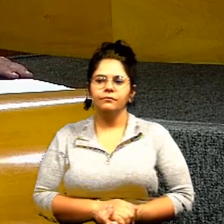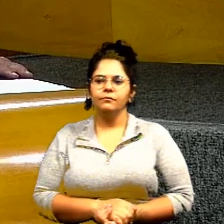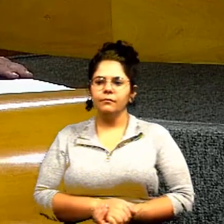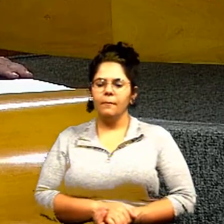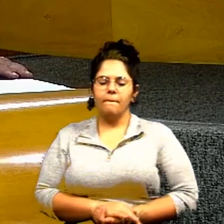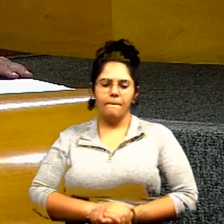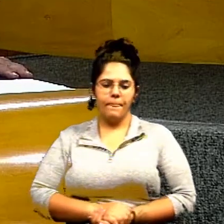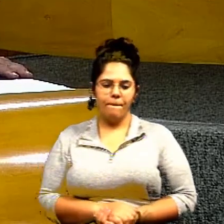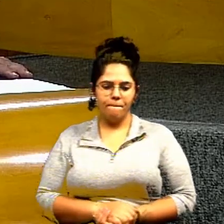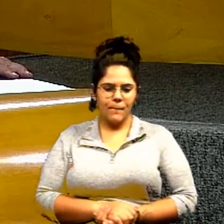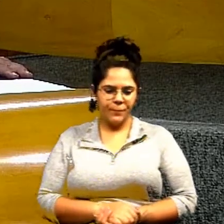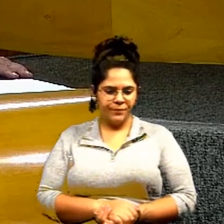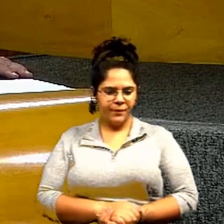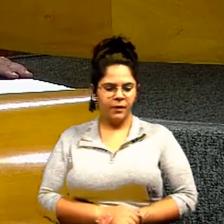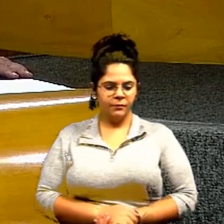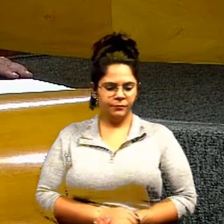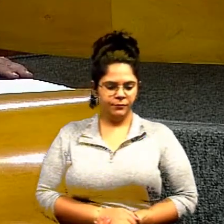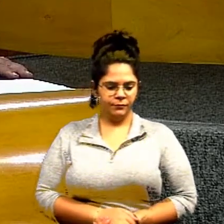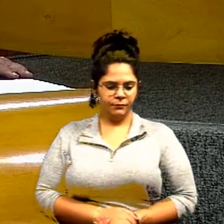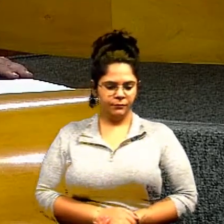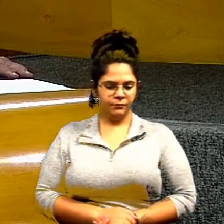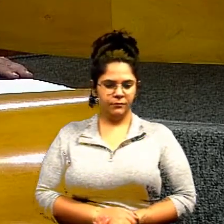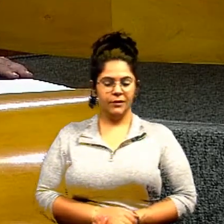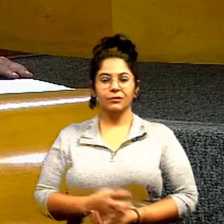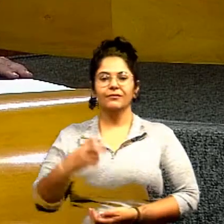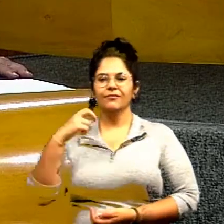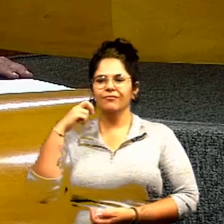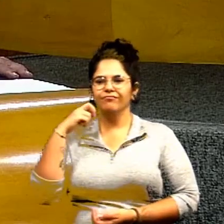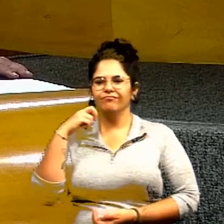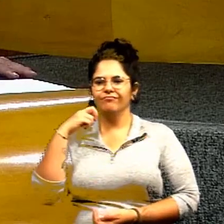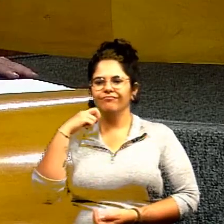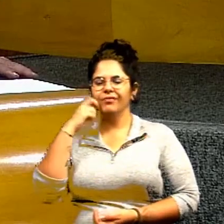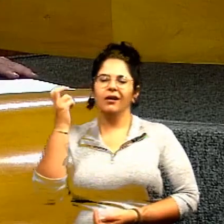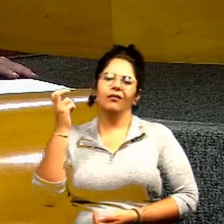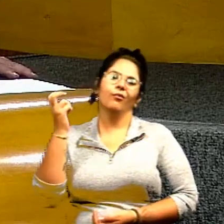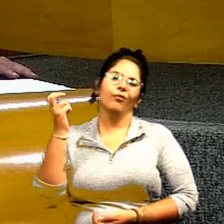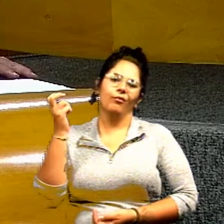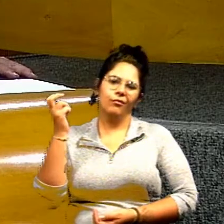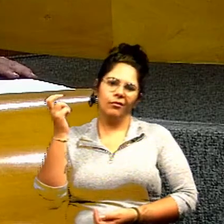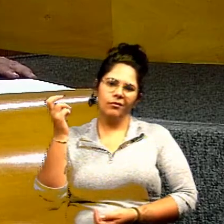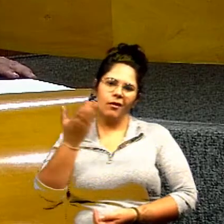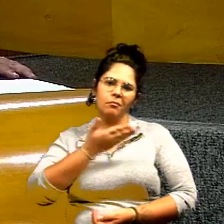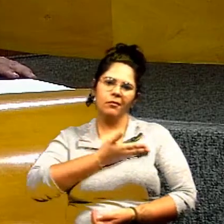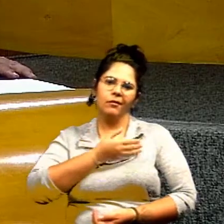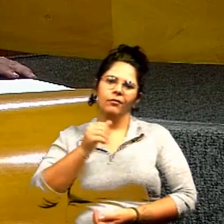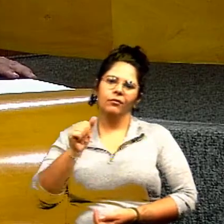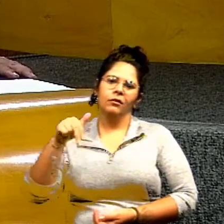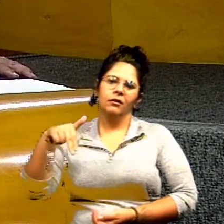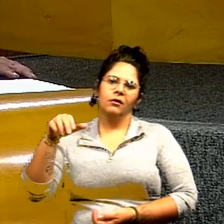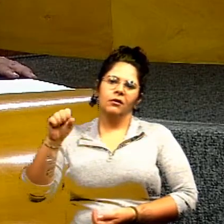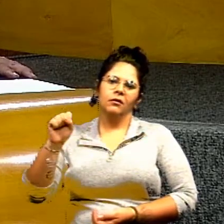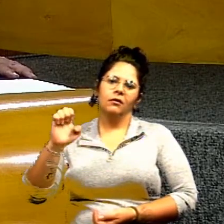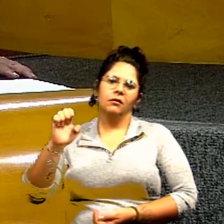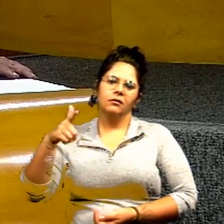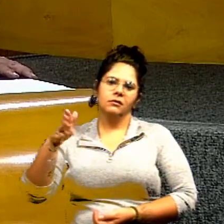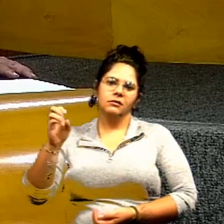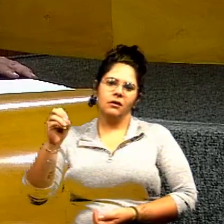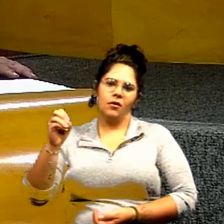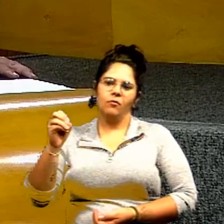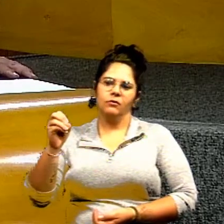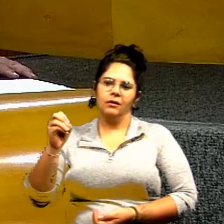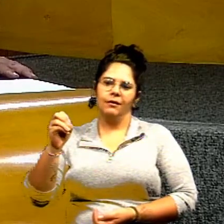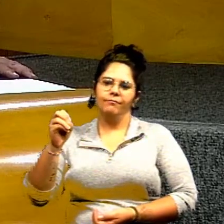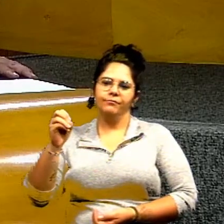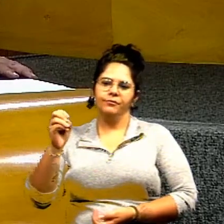citar seu nome porque eu vou precisar de um minuto. Eu sinto vergonha do meu amigo Anselmo Pereira ter dado uma rasteira de mim